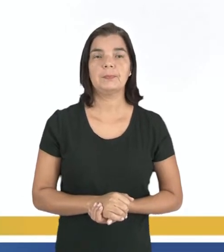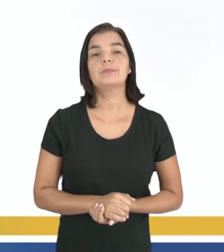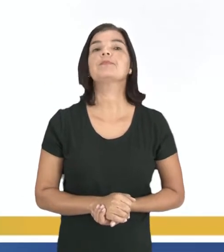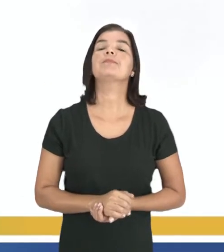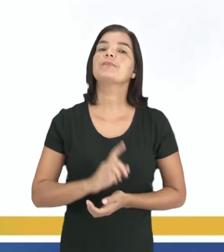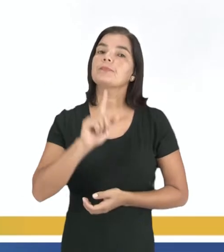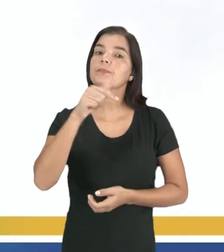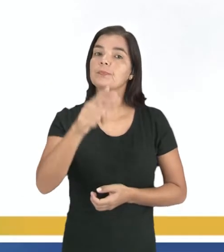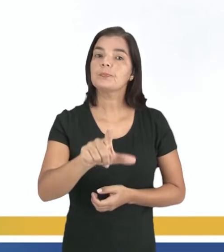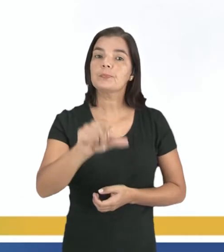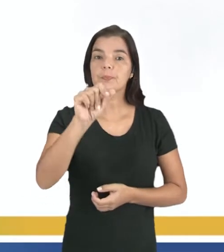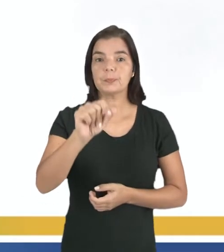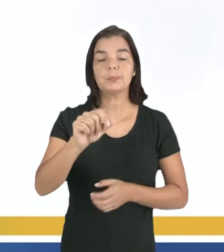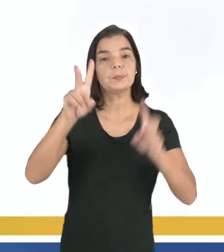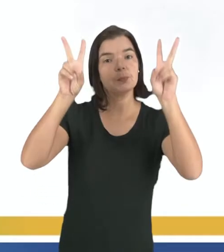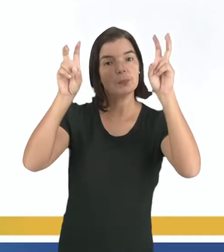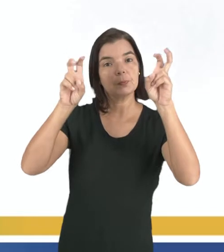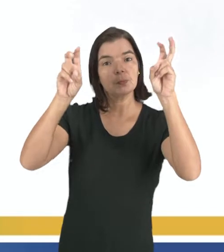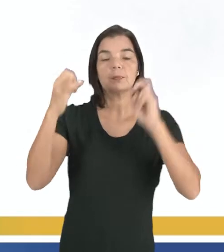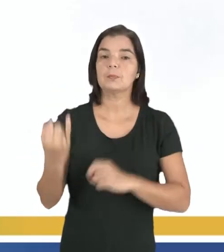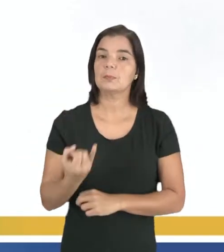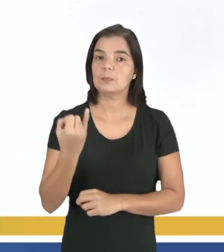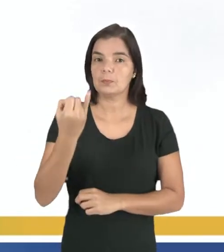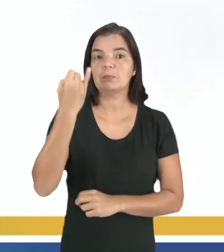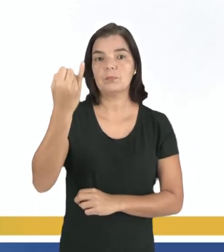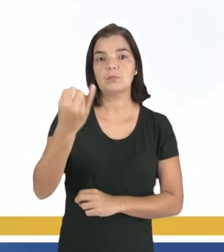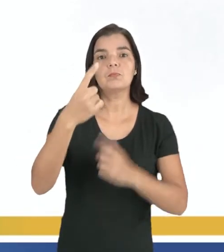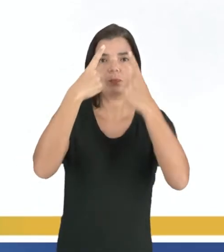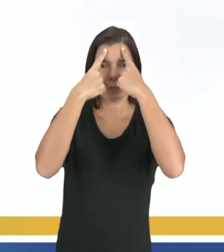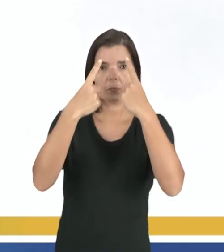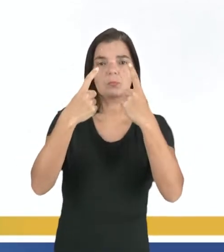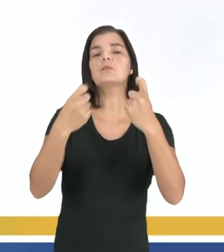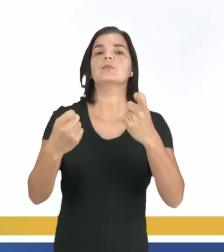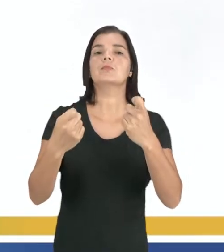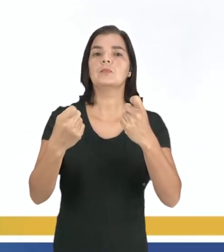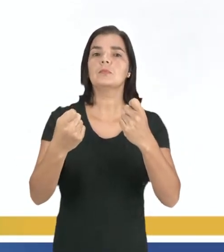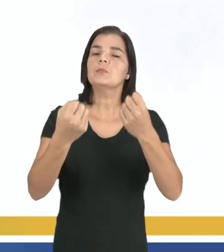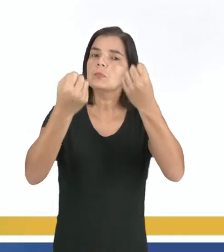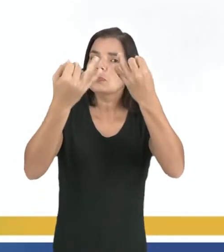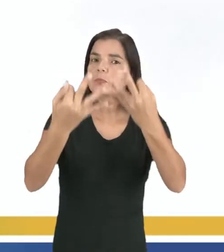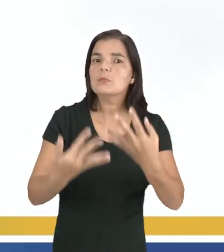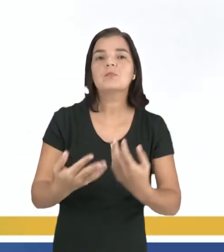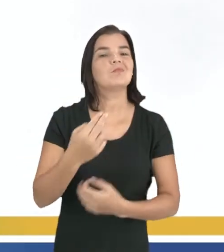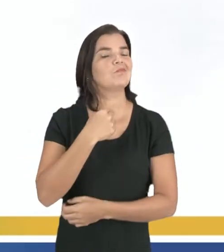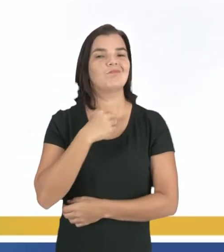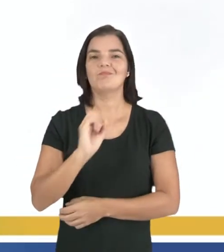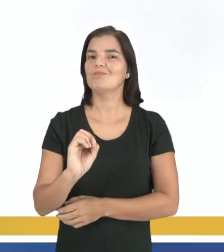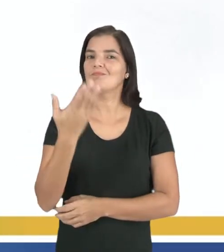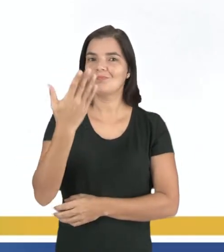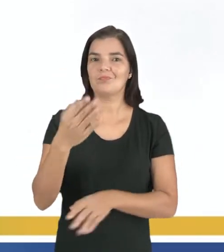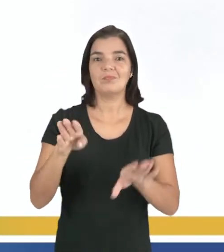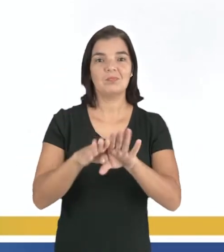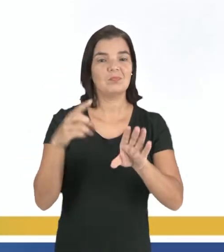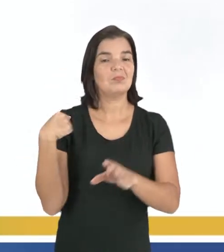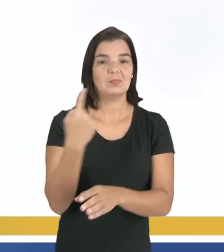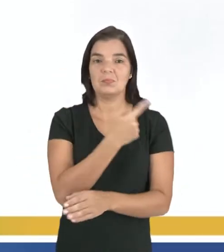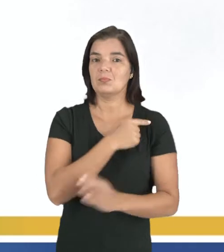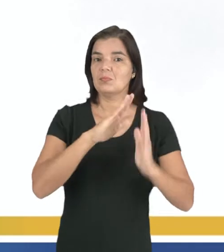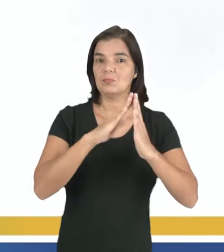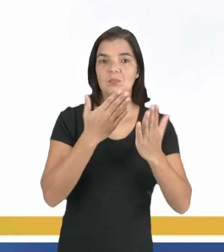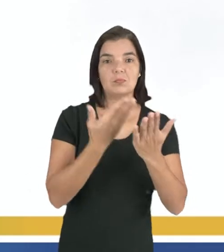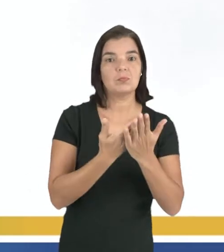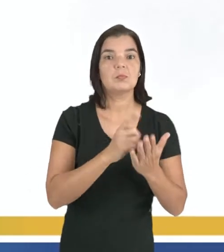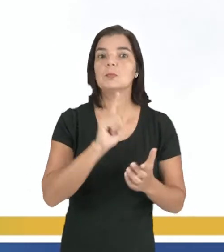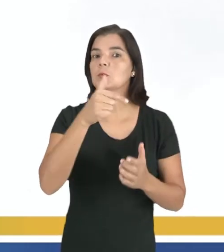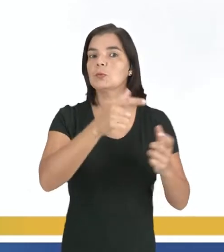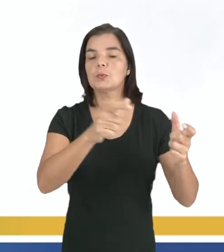Após escolher o tema, um tema tão importante como o tema da violência sistemática, que não deve acontecer nem nas nossas escolas nem em outros